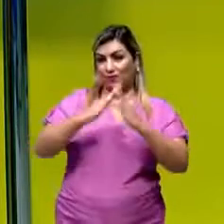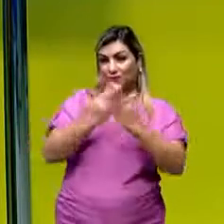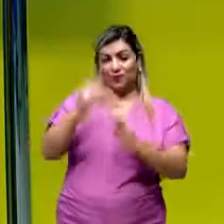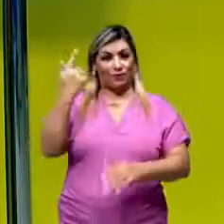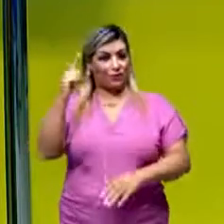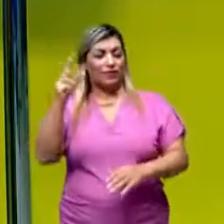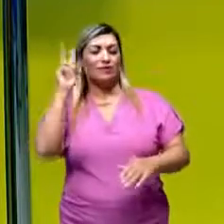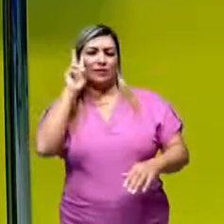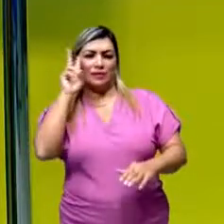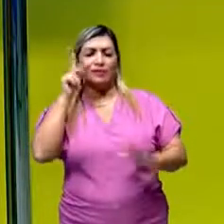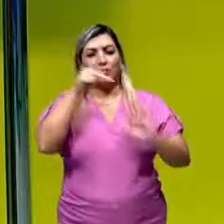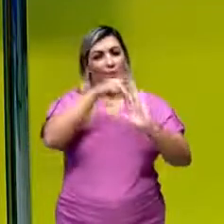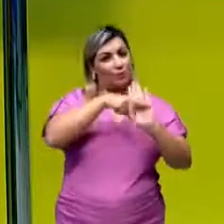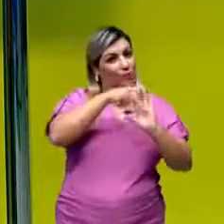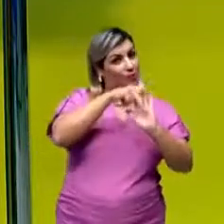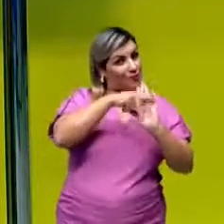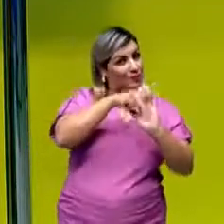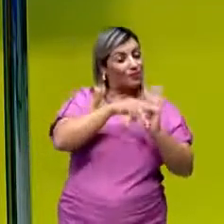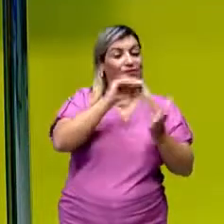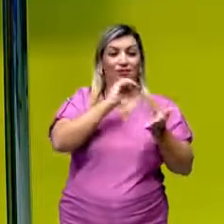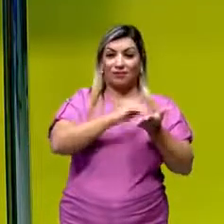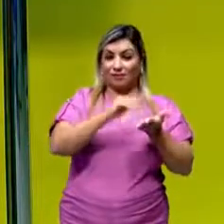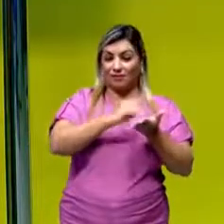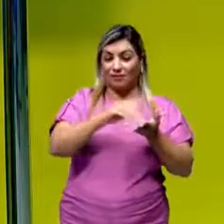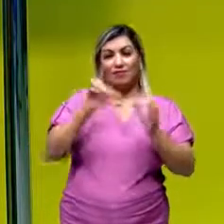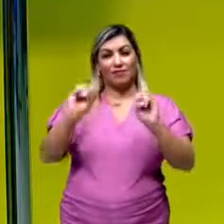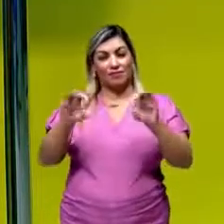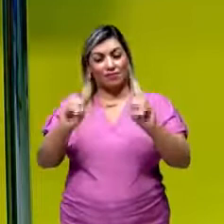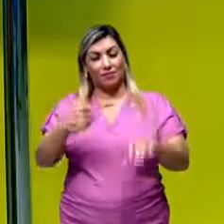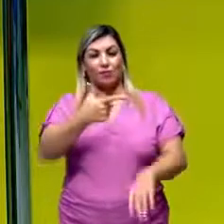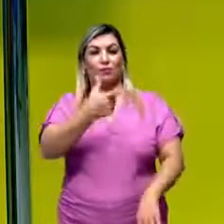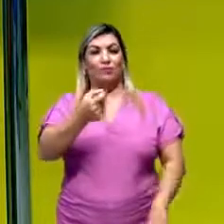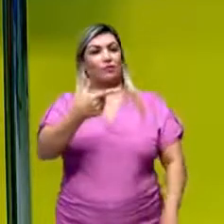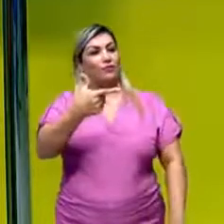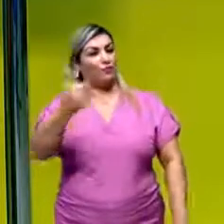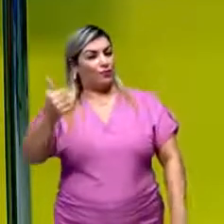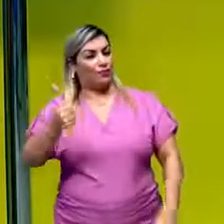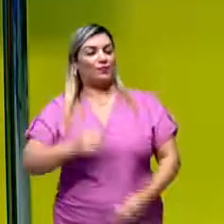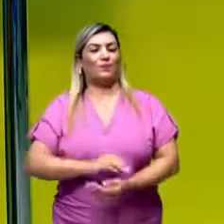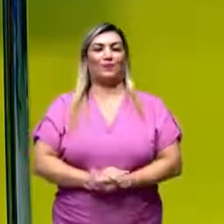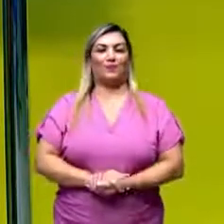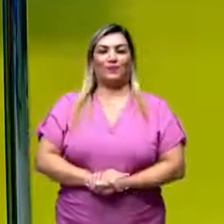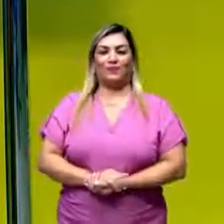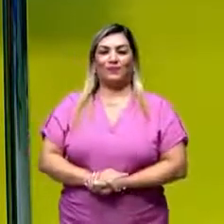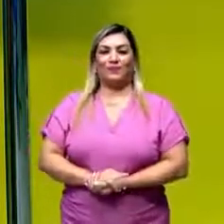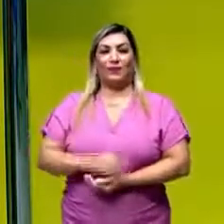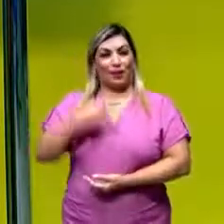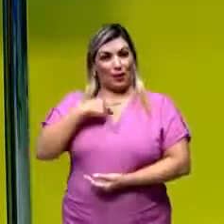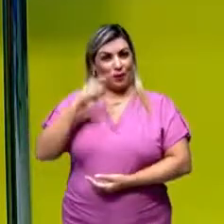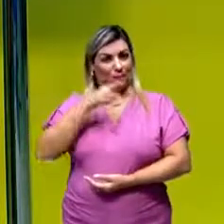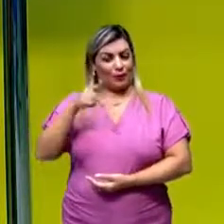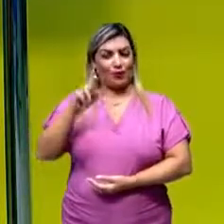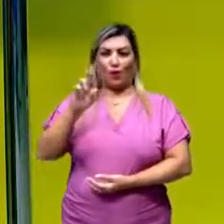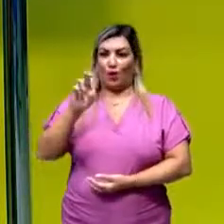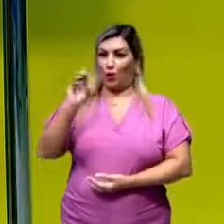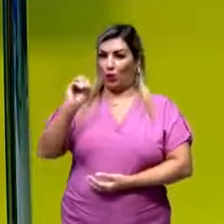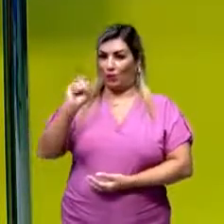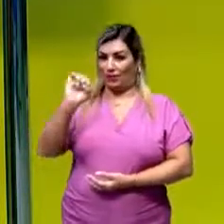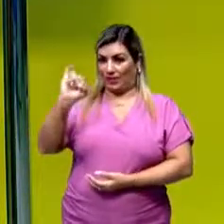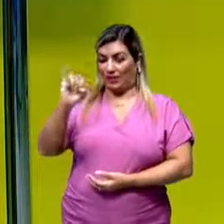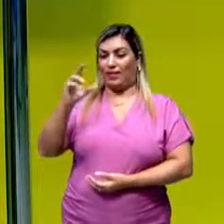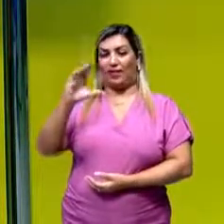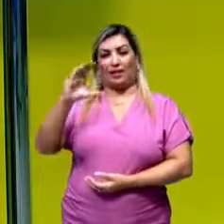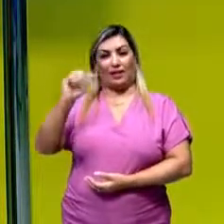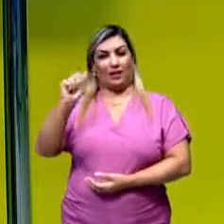Goiás. Lembrando que esse é o Projeto Seduca em Ação 2021. Eu sou a professora Rose